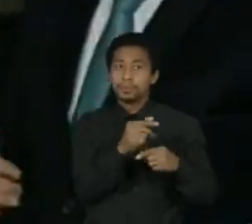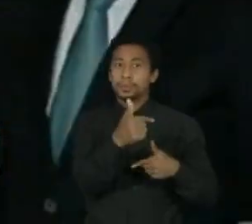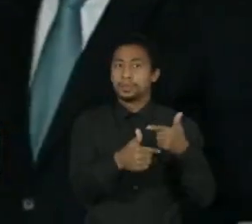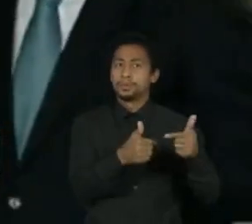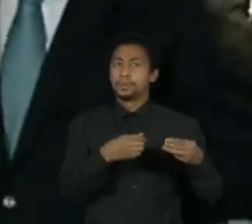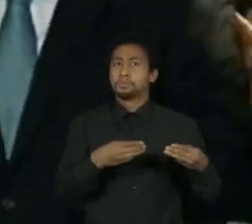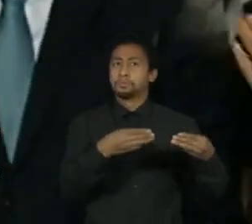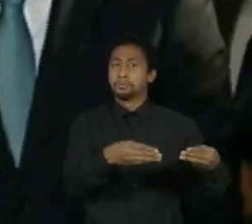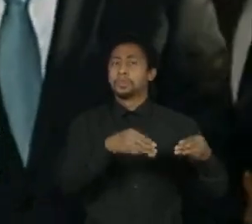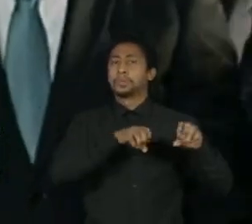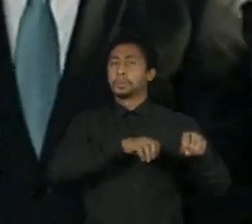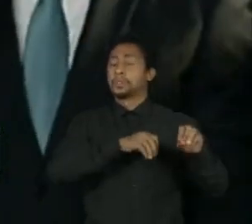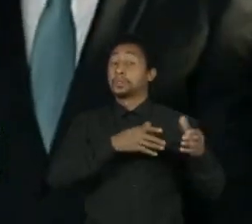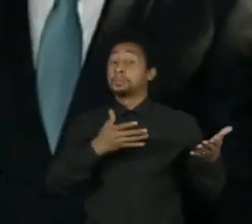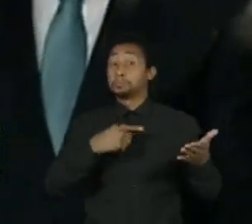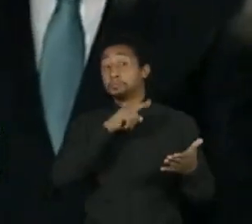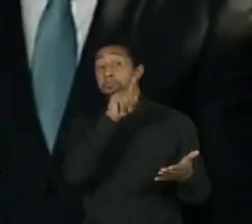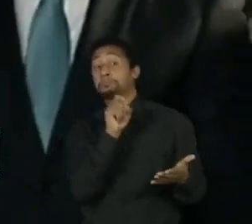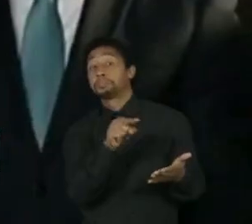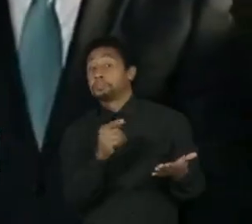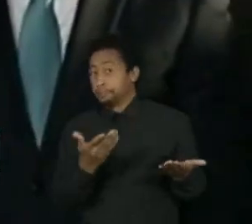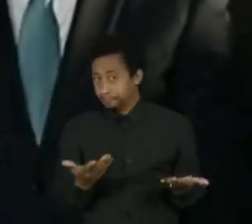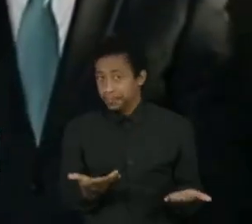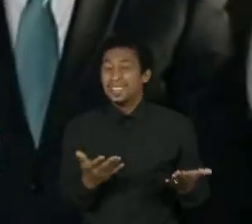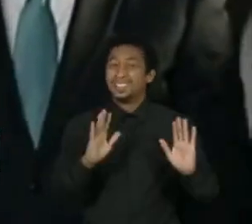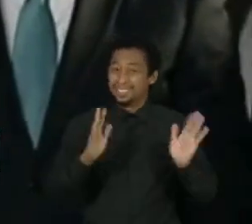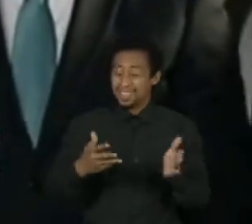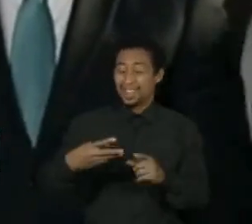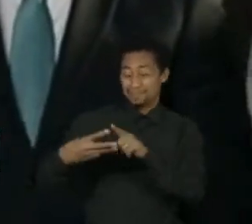quinta nomeação do presidente Bolsonaro ao cargo de ministro da Educação.